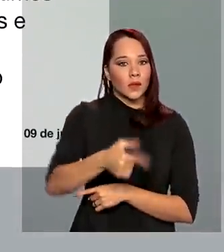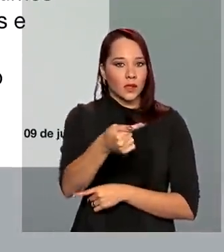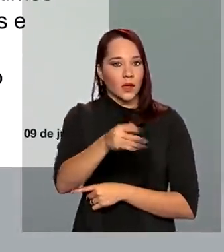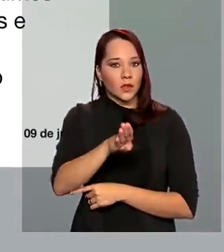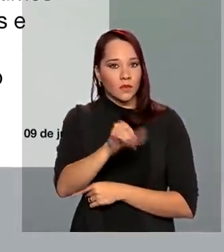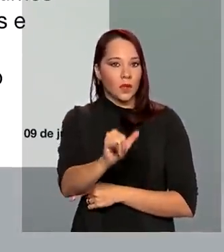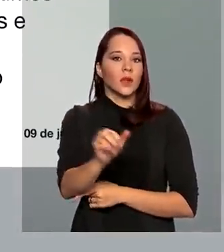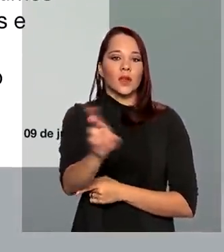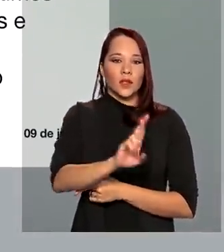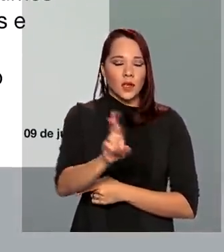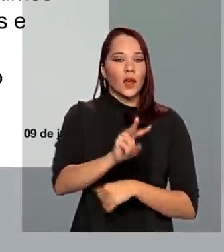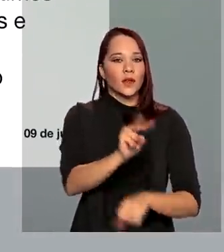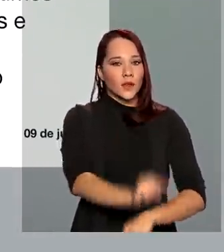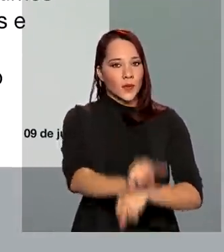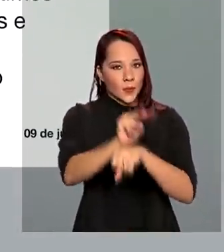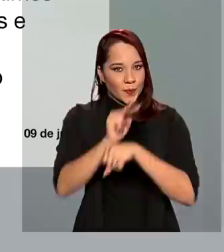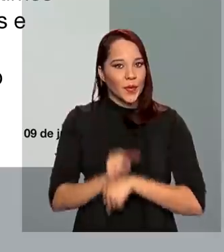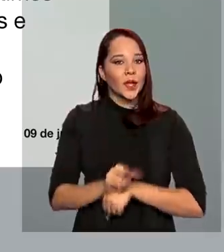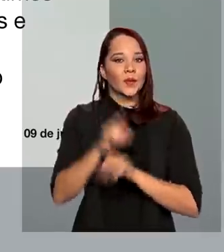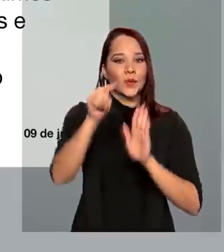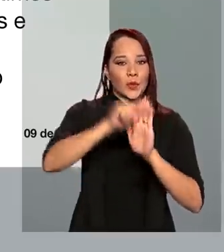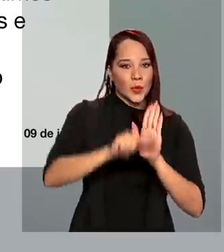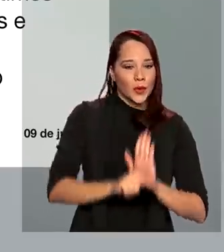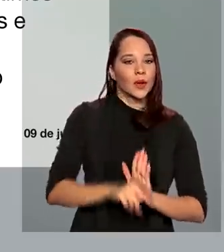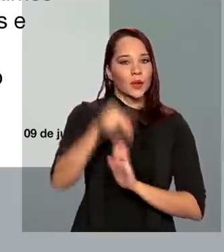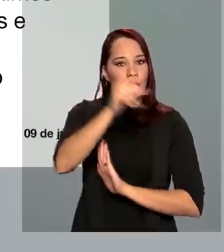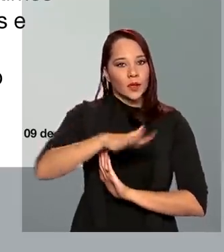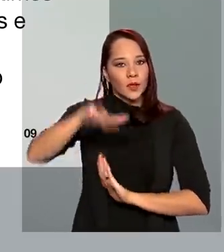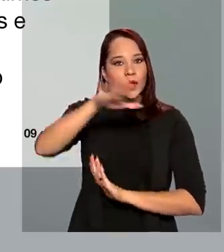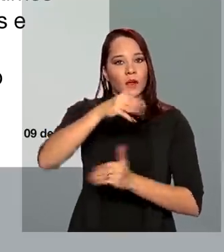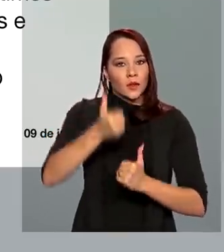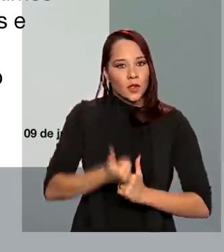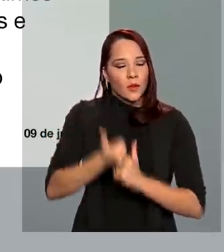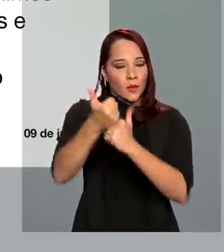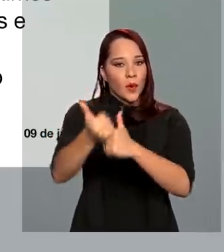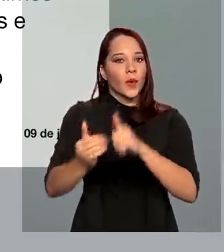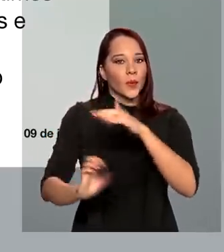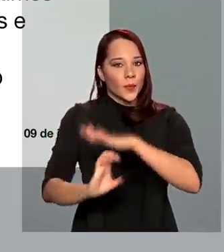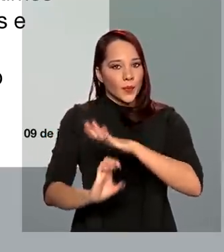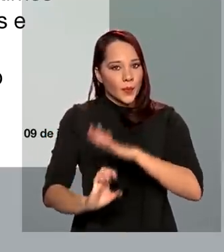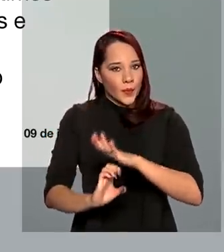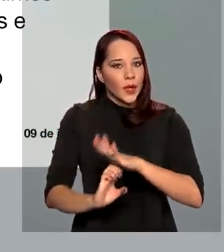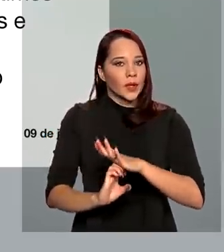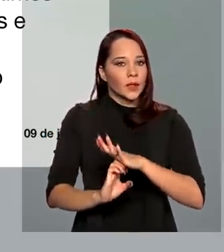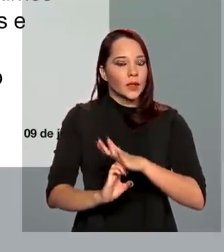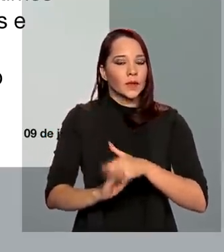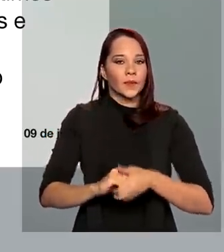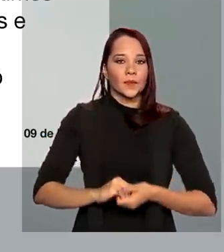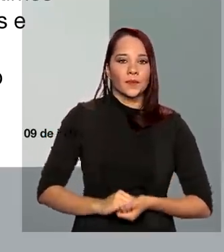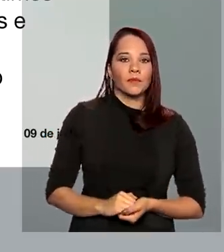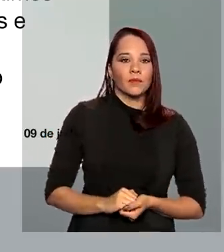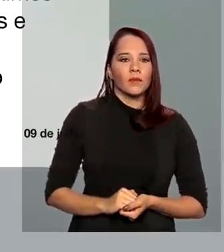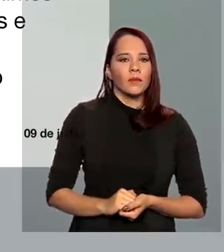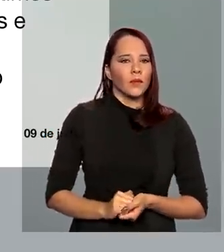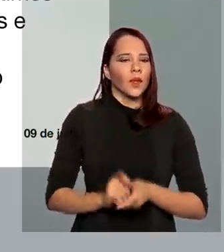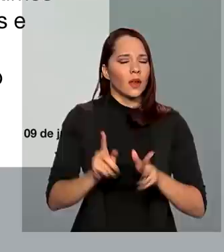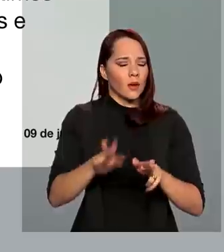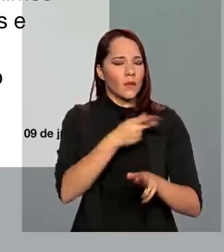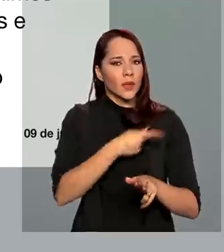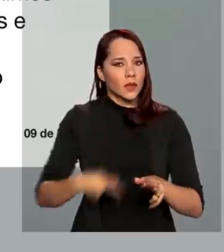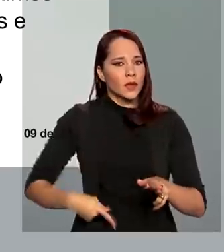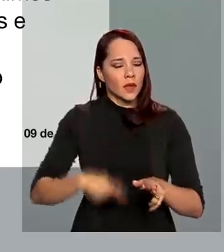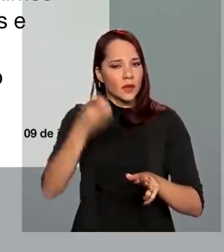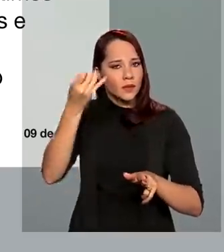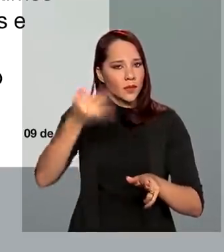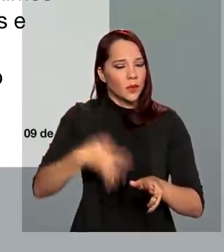bilhões de reais em empréstimos do Programa Nacional de Apoio a Micro e Pequenas Empresas e Empresas de Pequeno Porte. De acordo com o presidente,